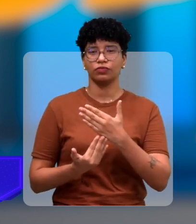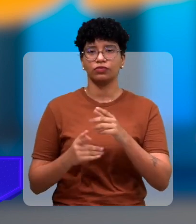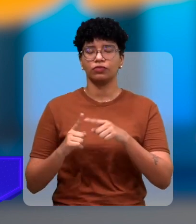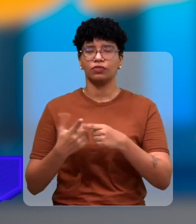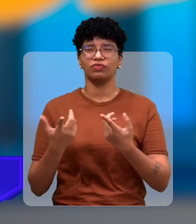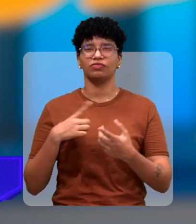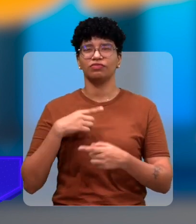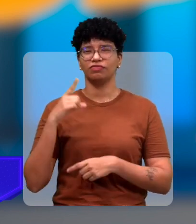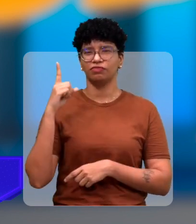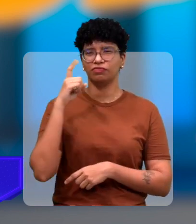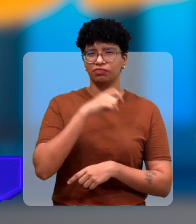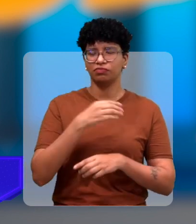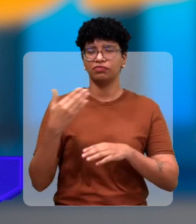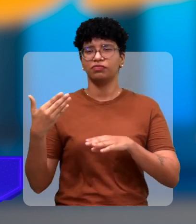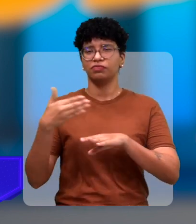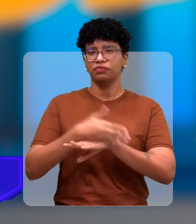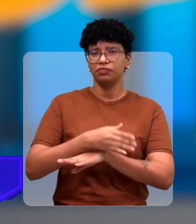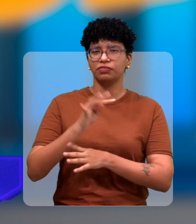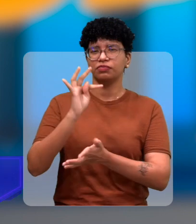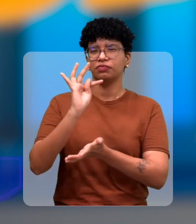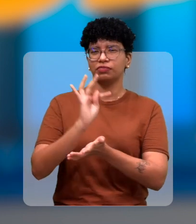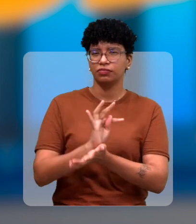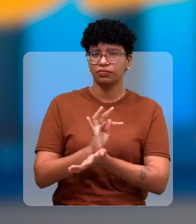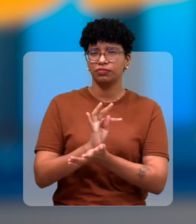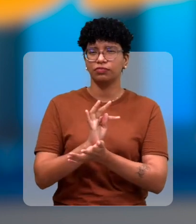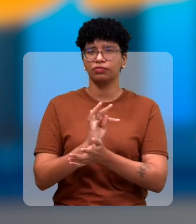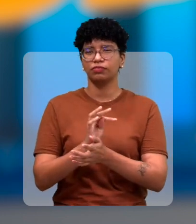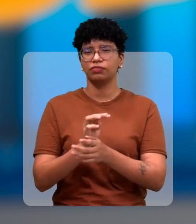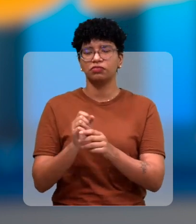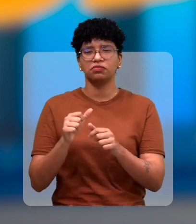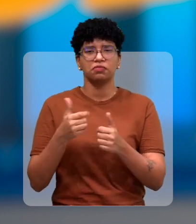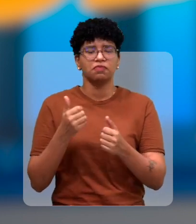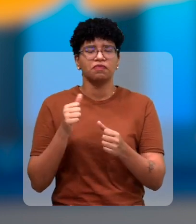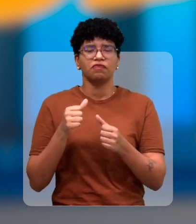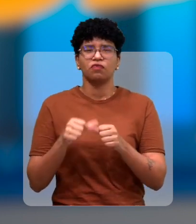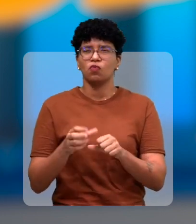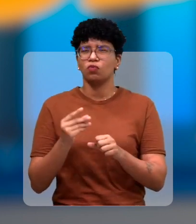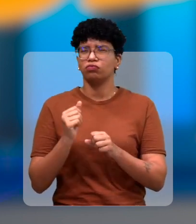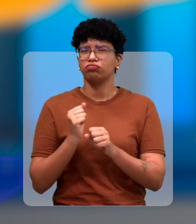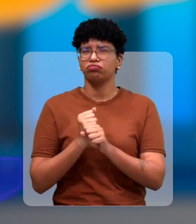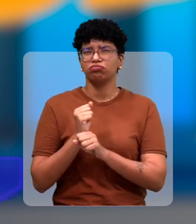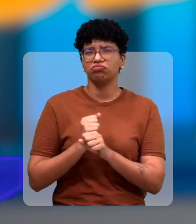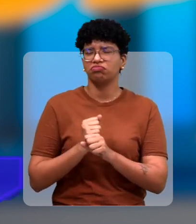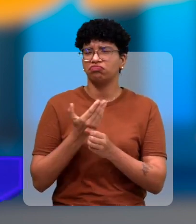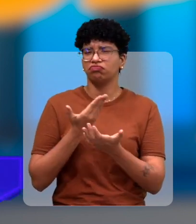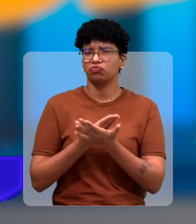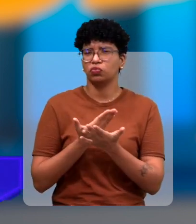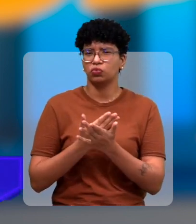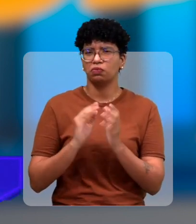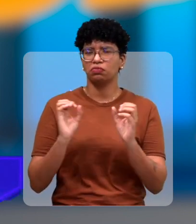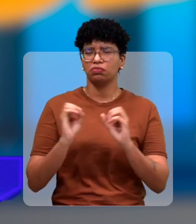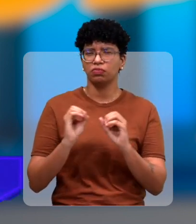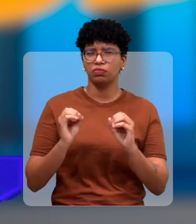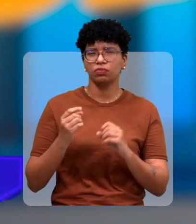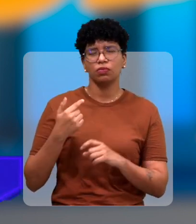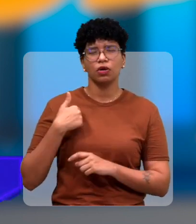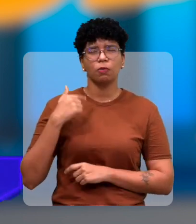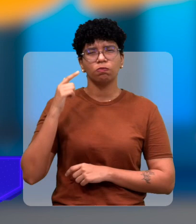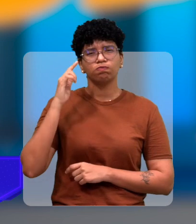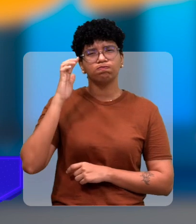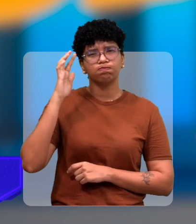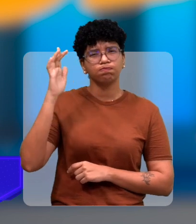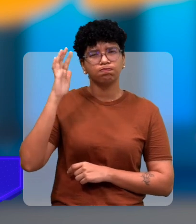estava tendo dificuldade para levar para Terezinha, entendeu? E ela ficou sem estudar. Foi também uma...